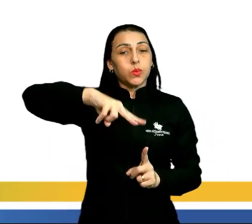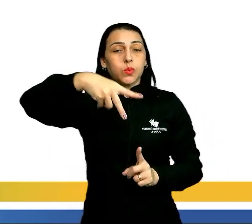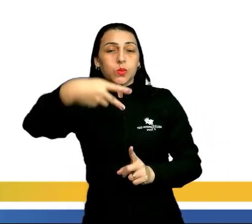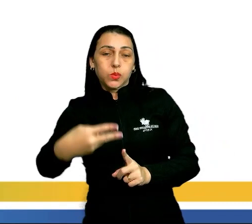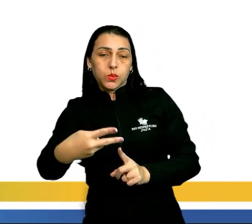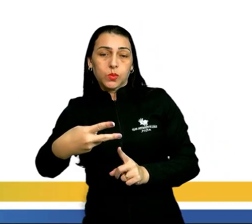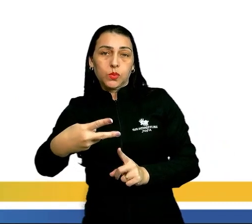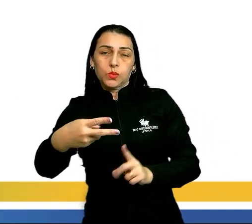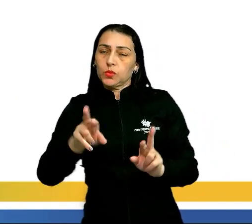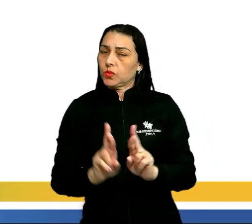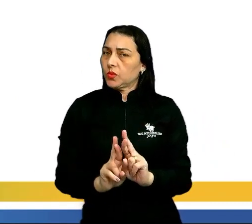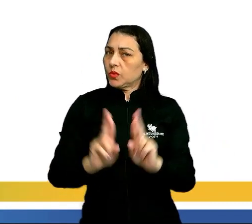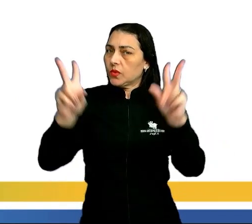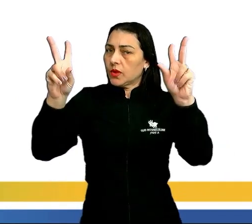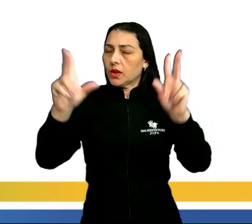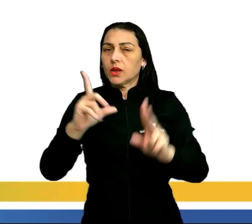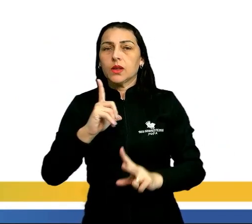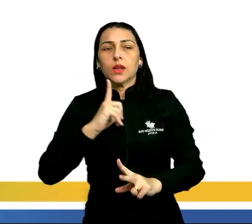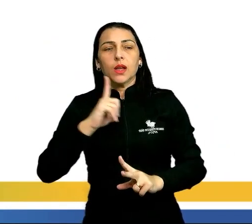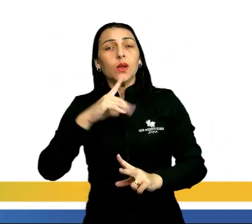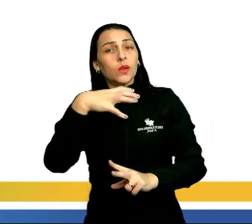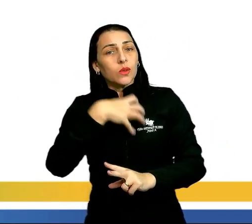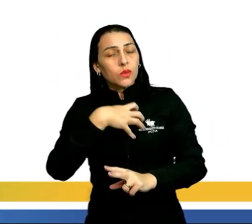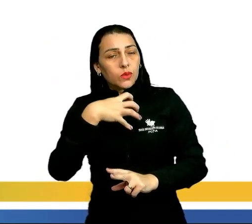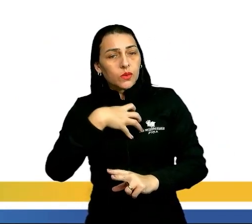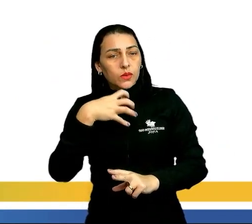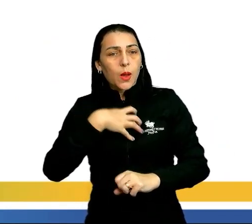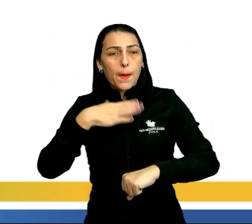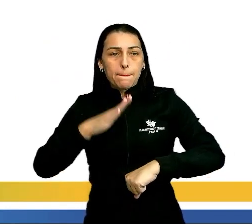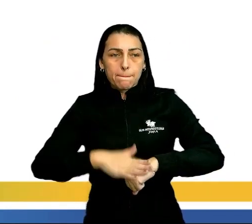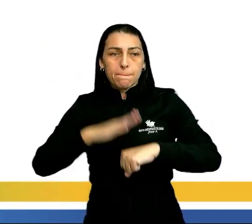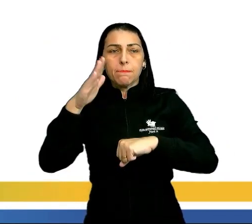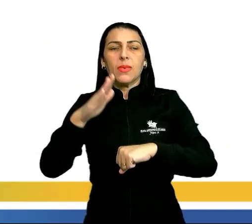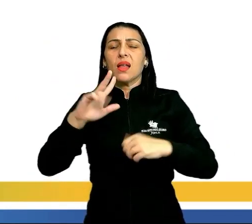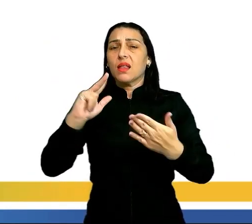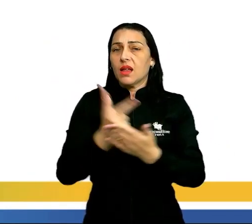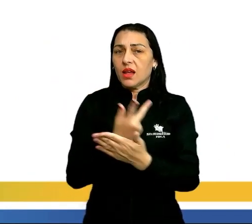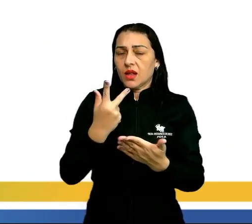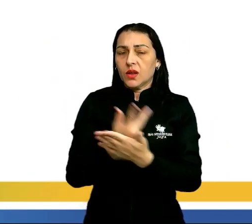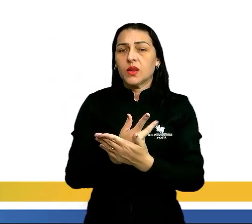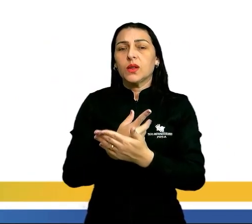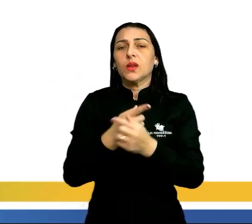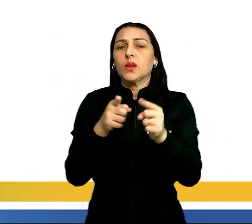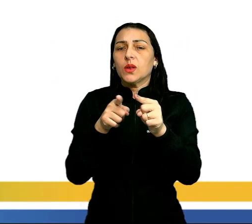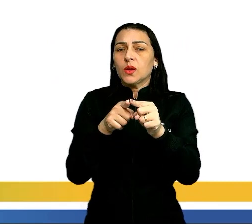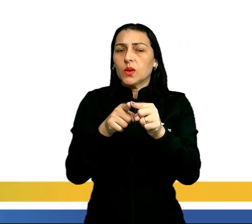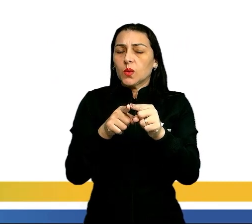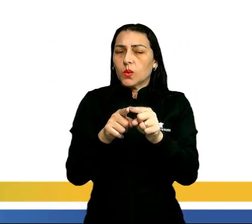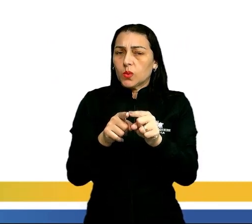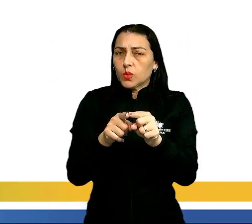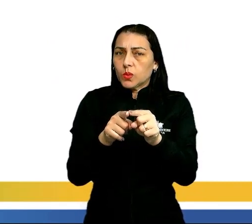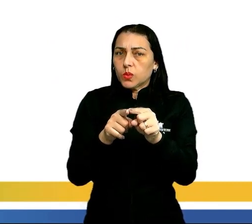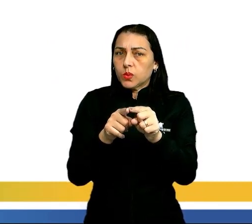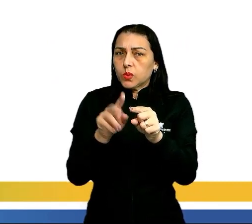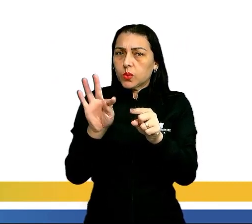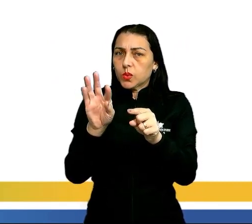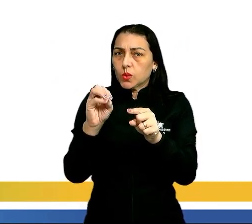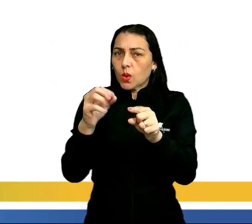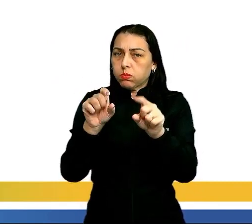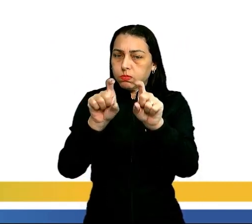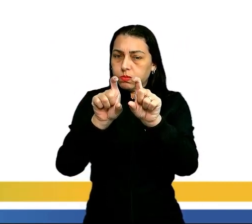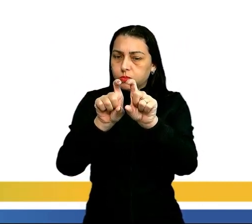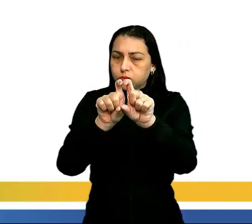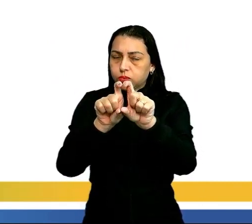completamente. A gente tem um formato mais irregular e um topo bastante largo. Olha que